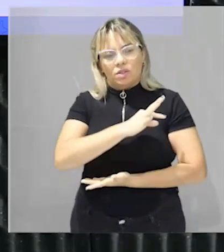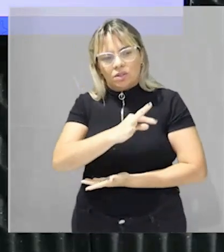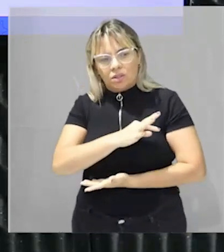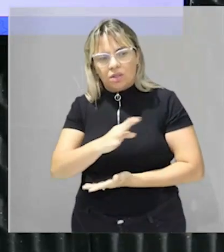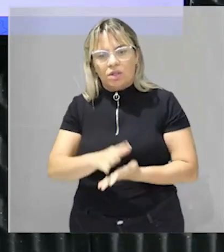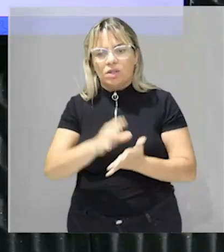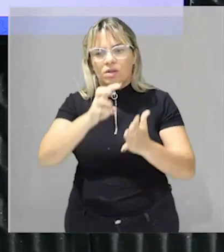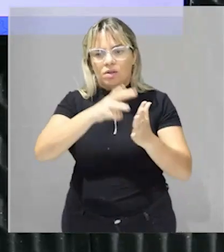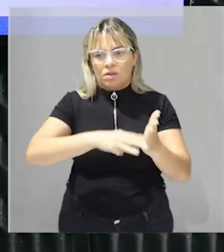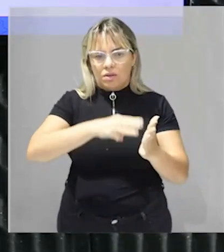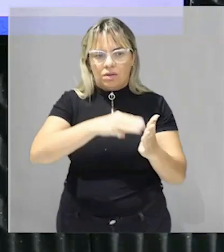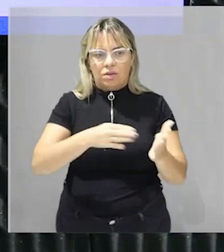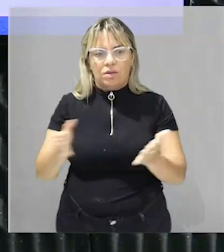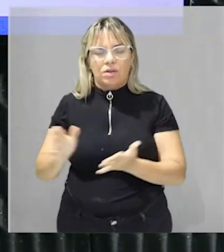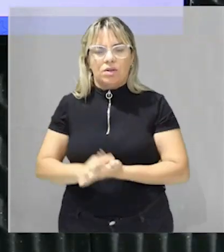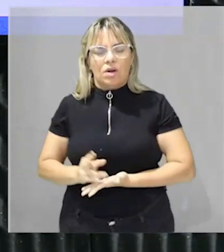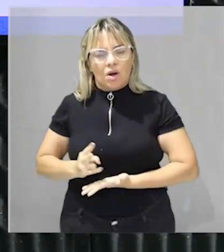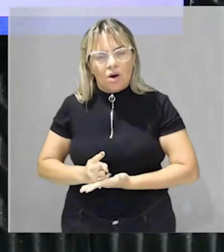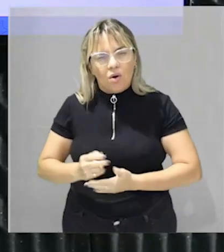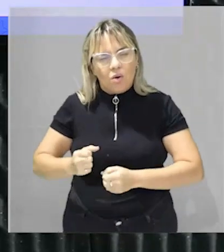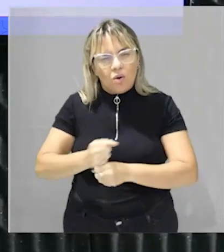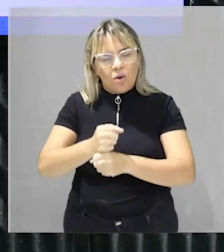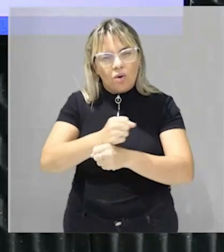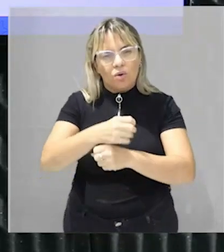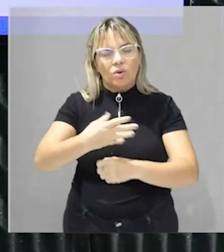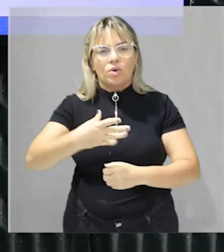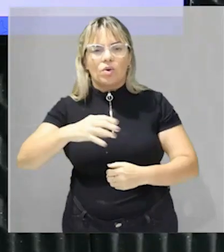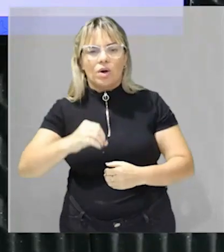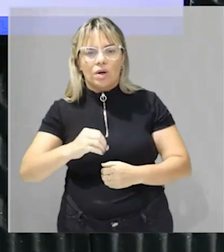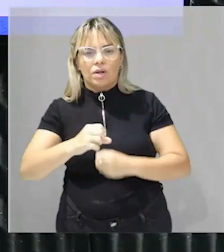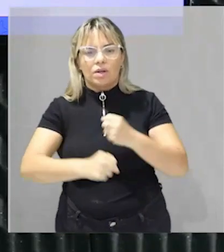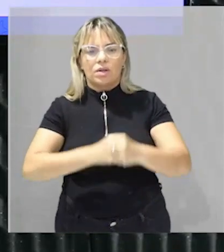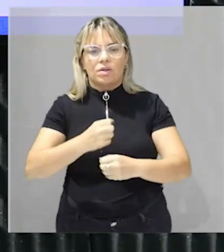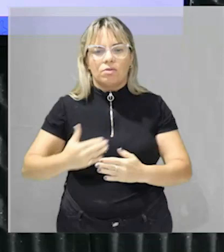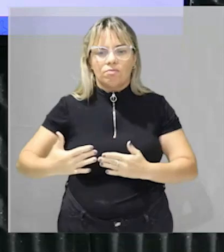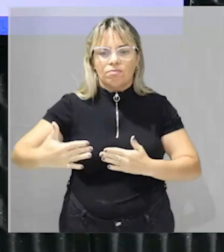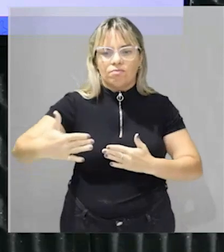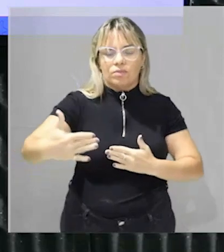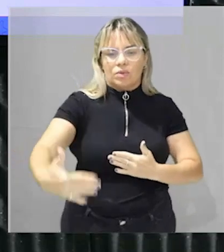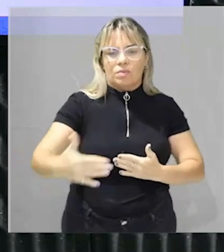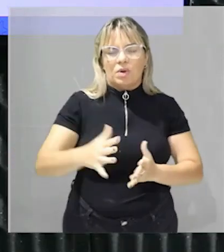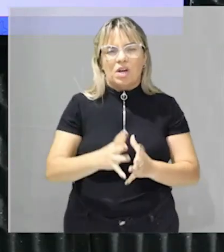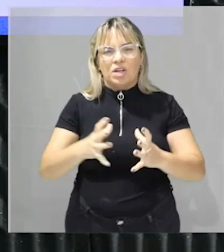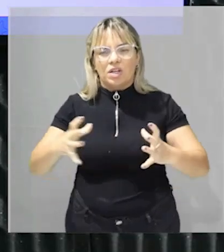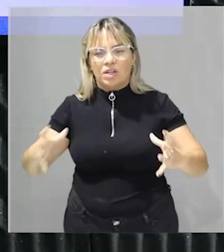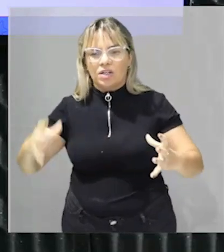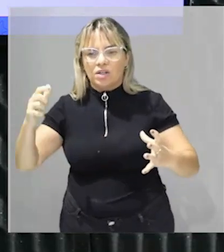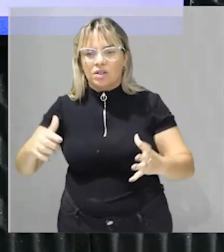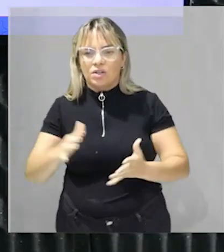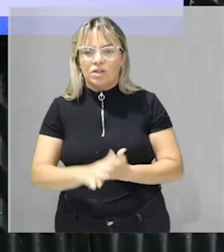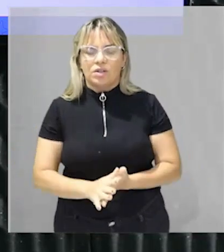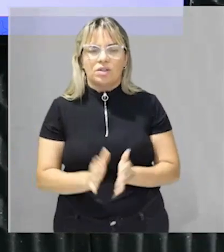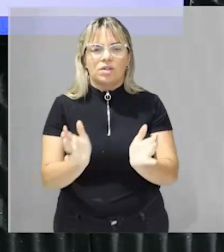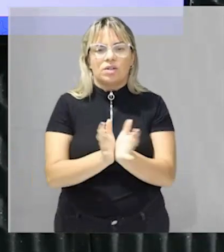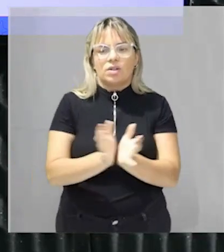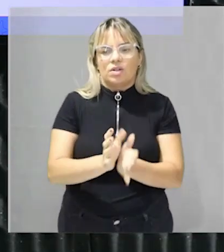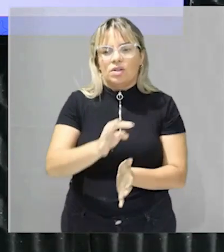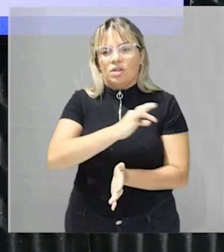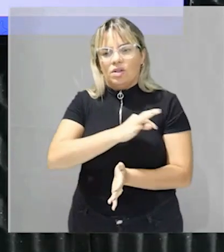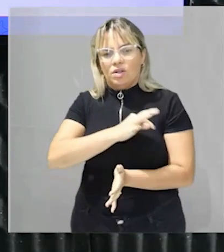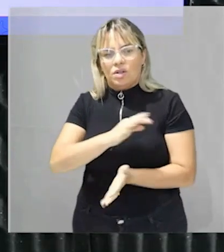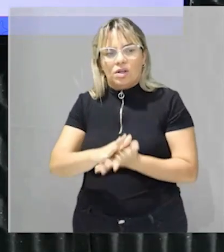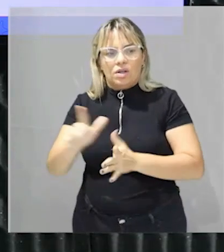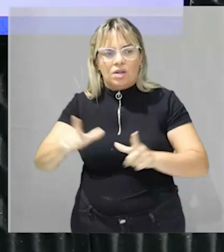ao longo dos seus quarenta anos uma grande equipe técnica trabalhou para executar projetos de